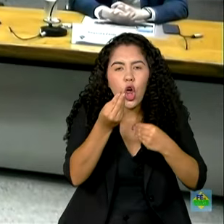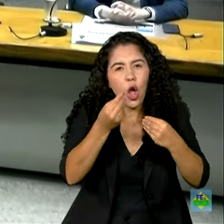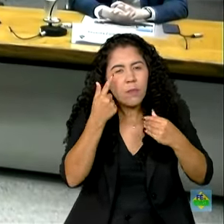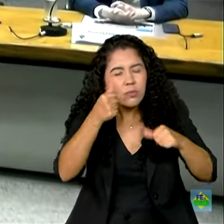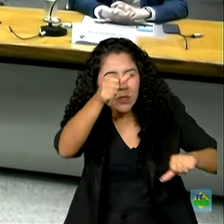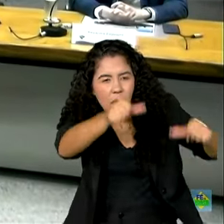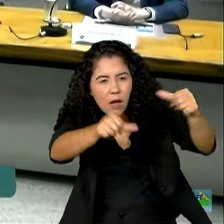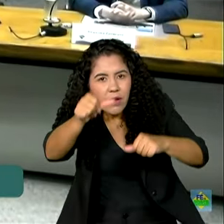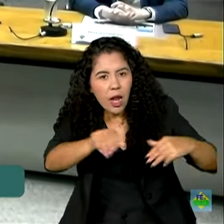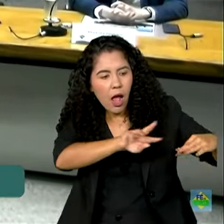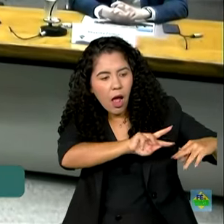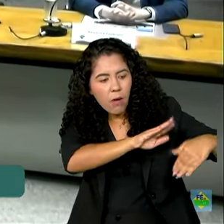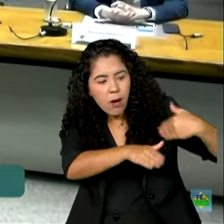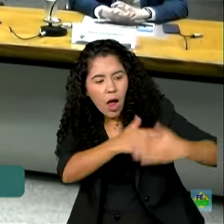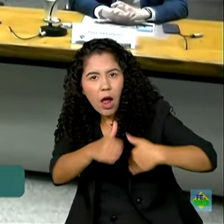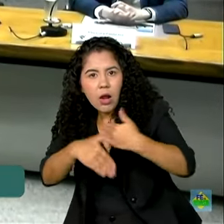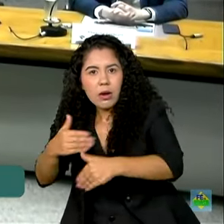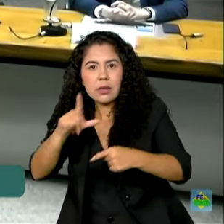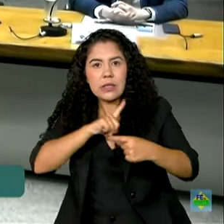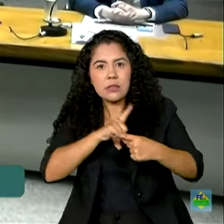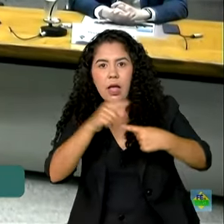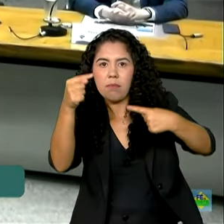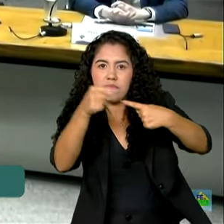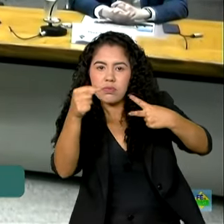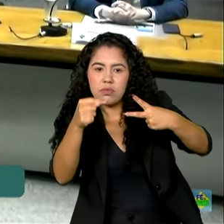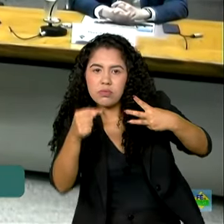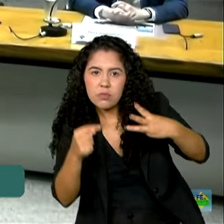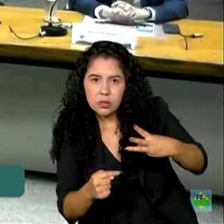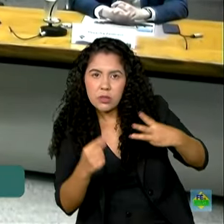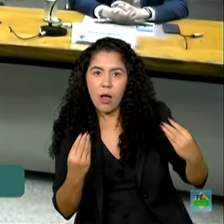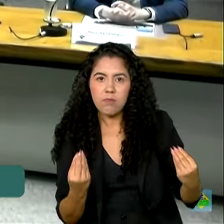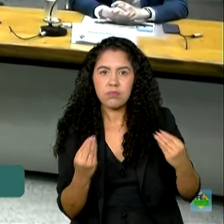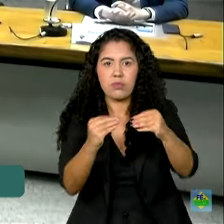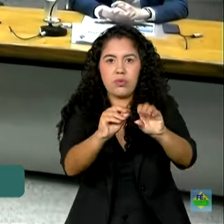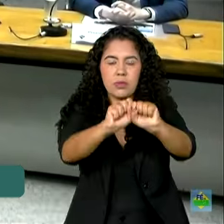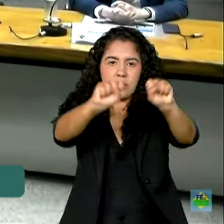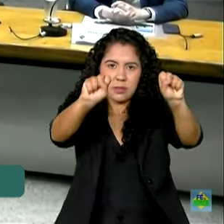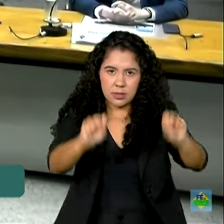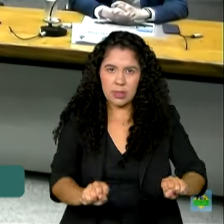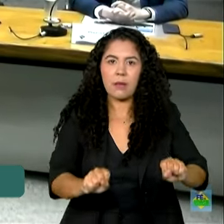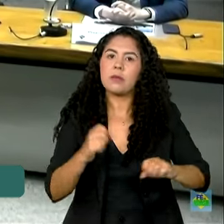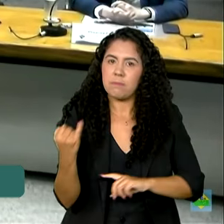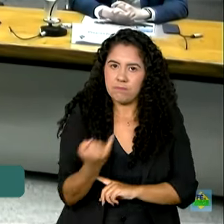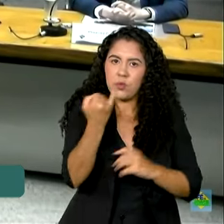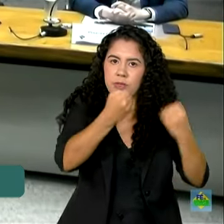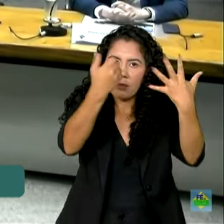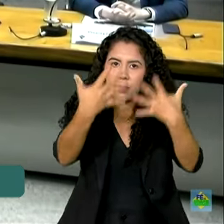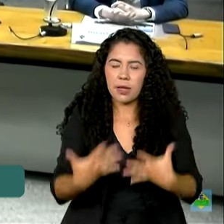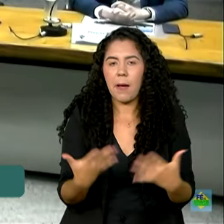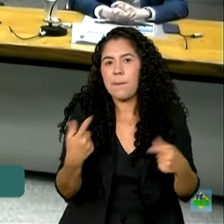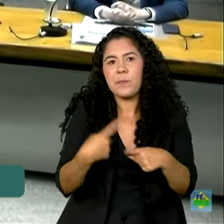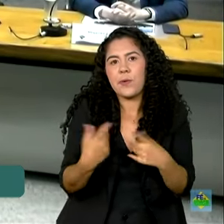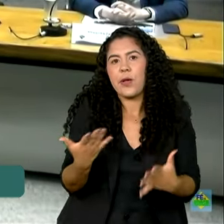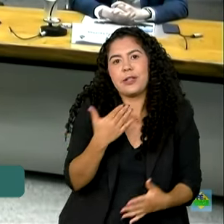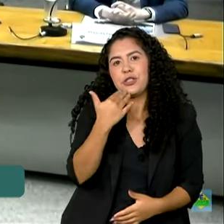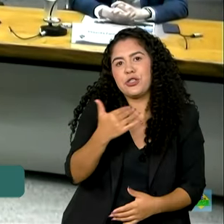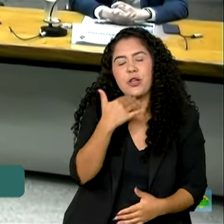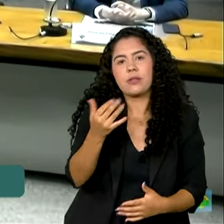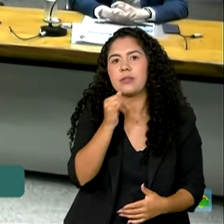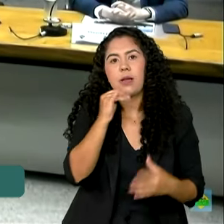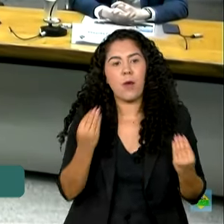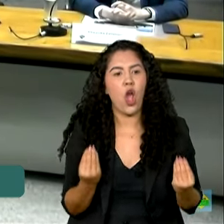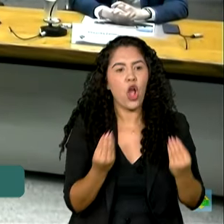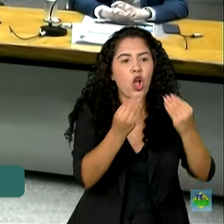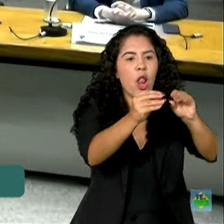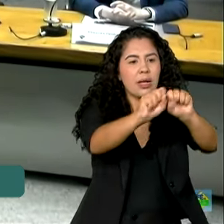esse tripé que constitui o portal único e que, de fato, merece ser ressaltado aqui. Ou seja, não adianta você colocar num sistema